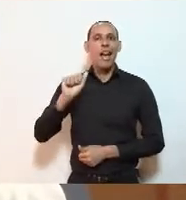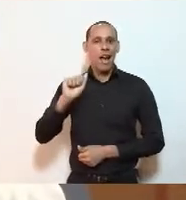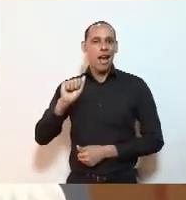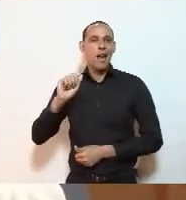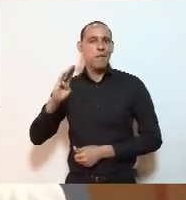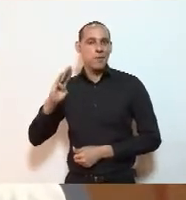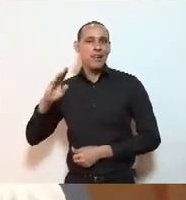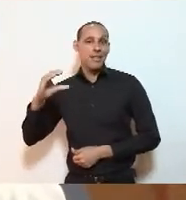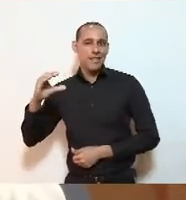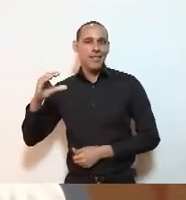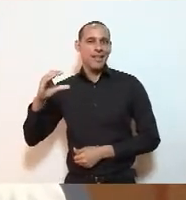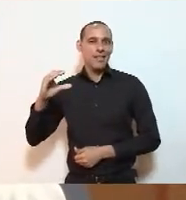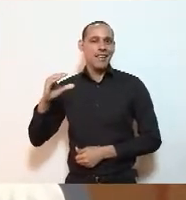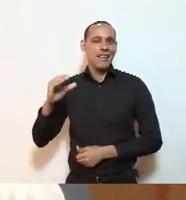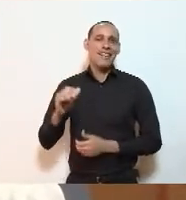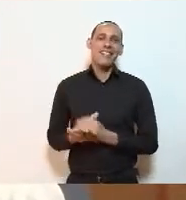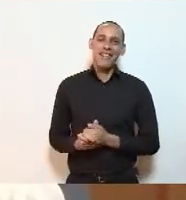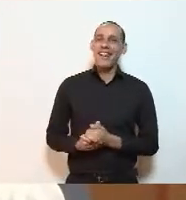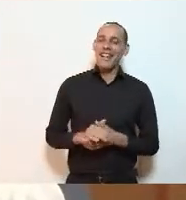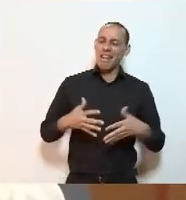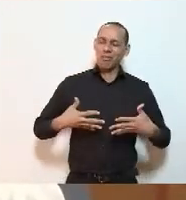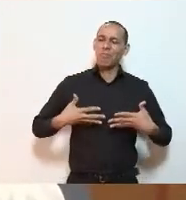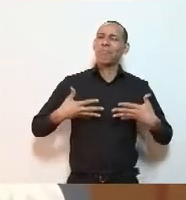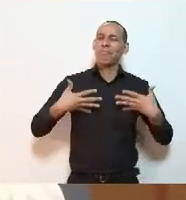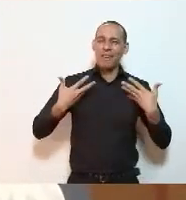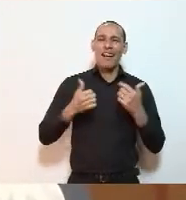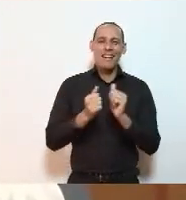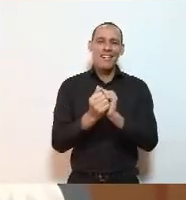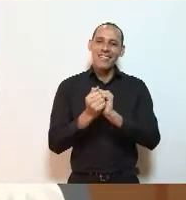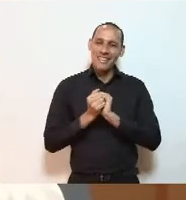uma grande honra ter Helena conosco.